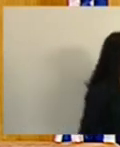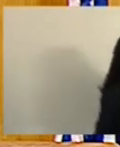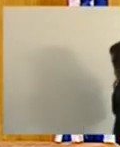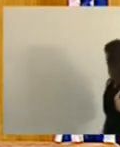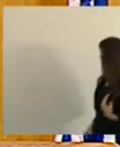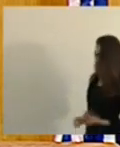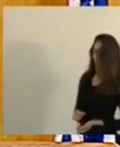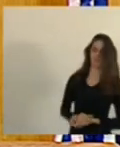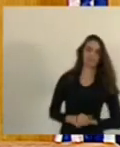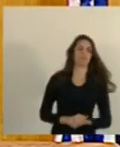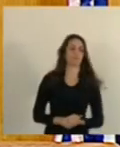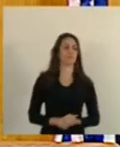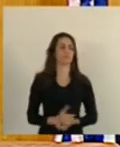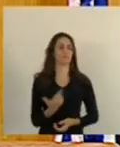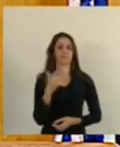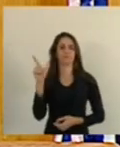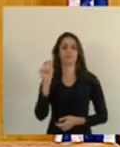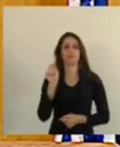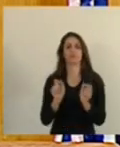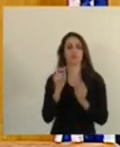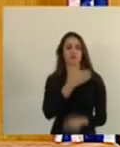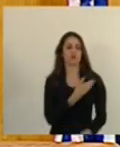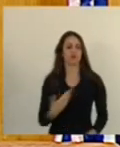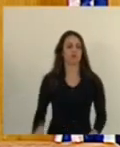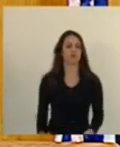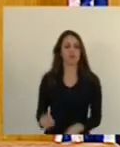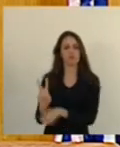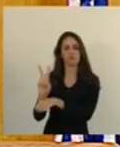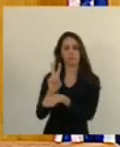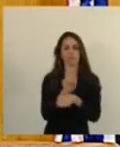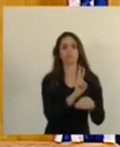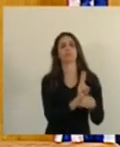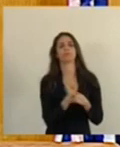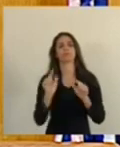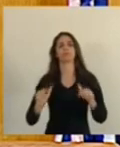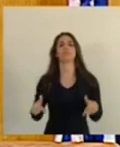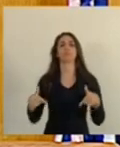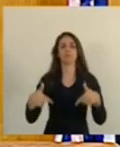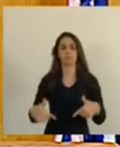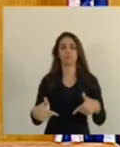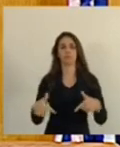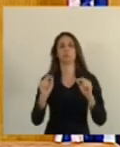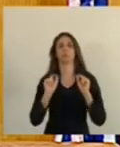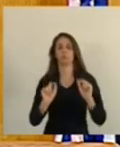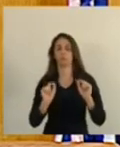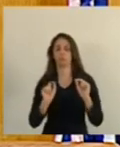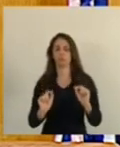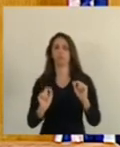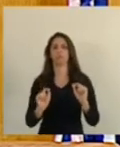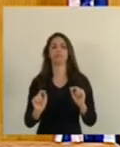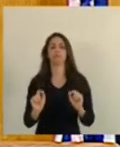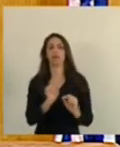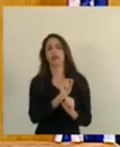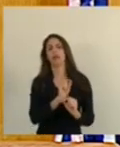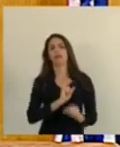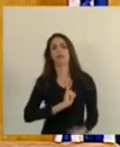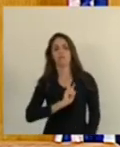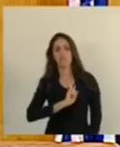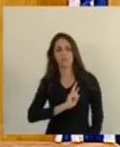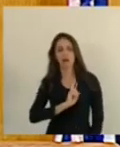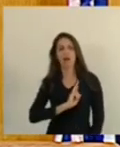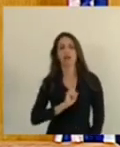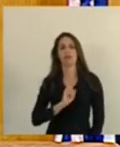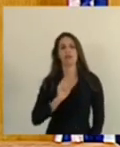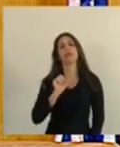para o governo do Estado intensificar a fiscalização e adoção de medidas de mitigação das emissões da SelorMittal e da Vale.